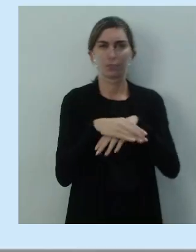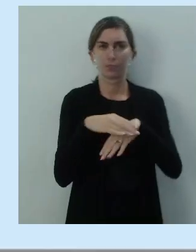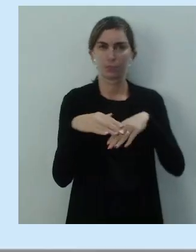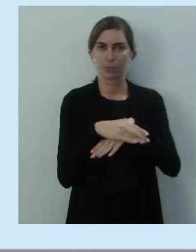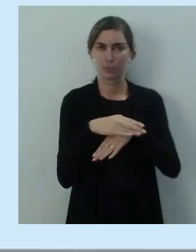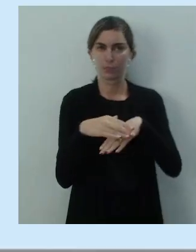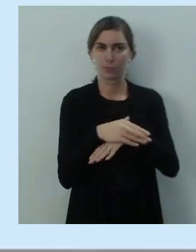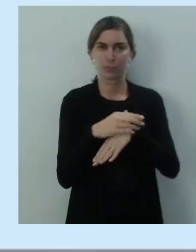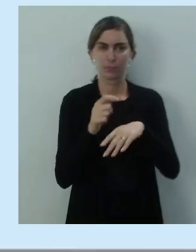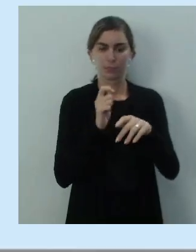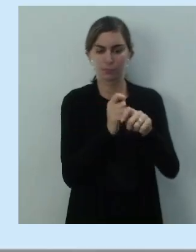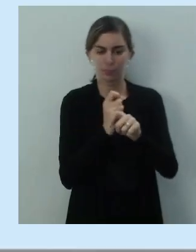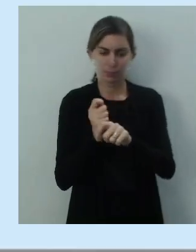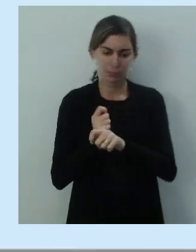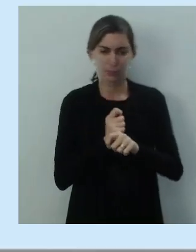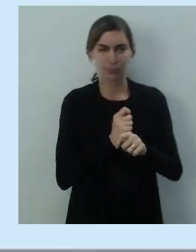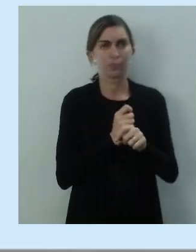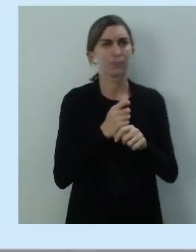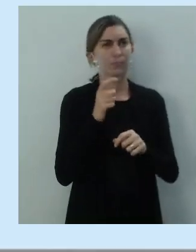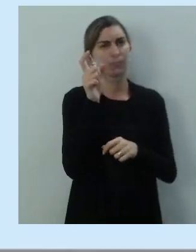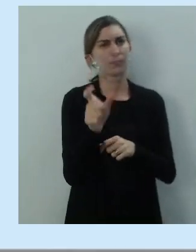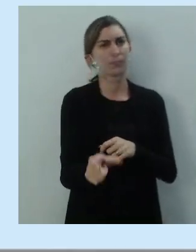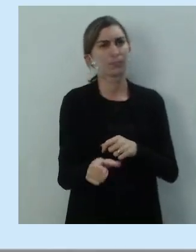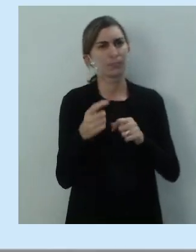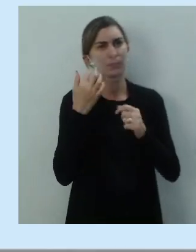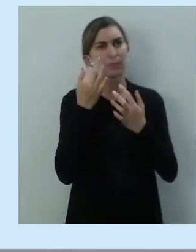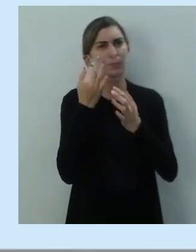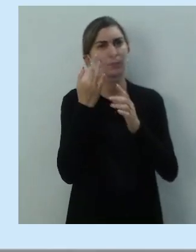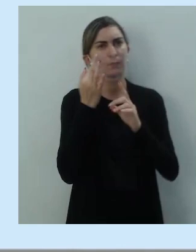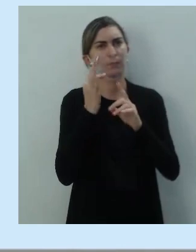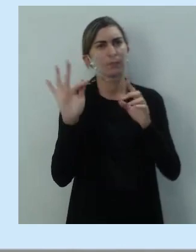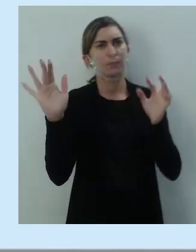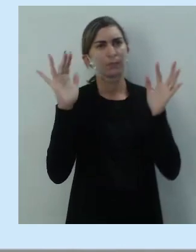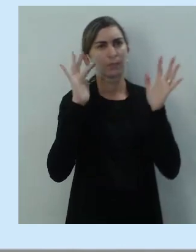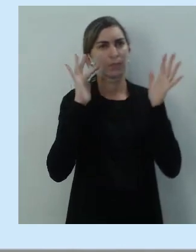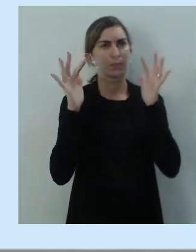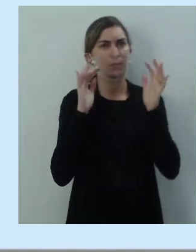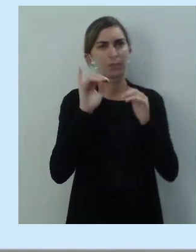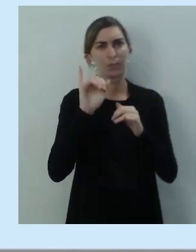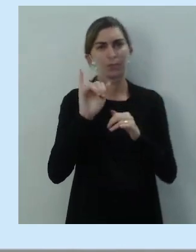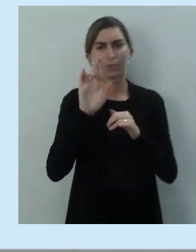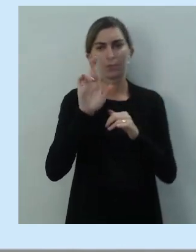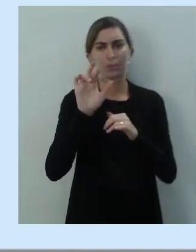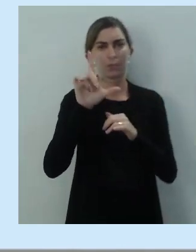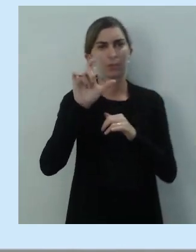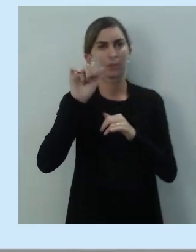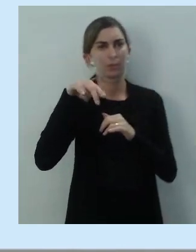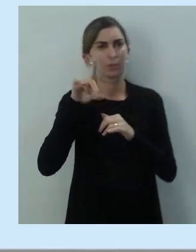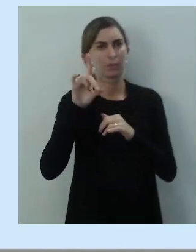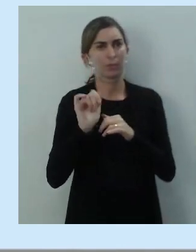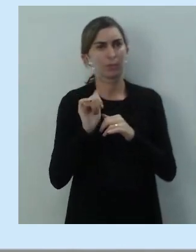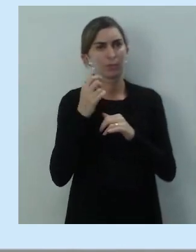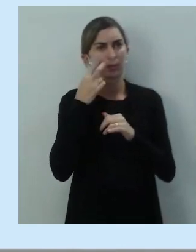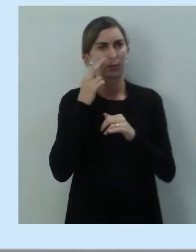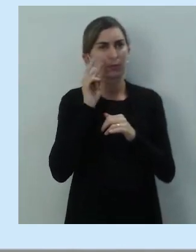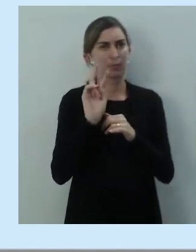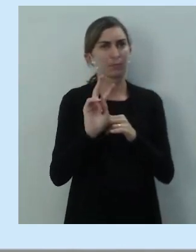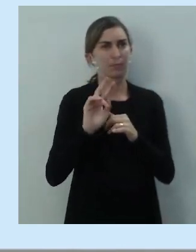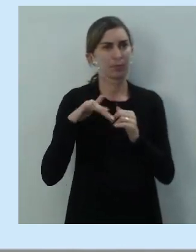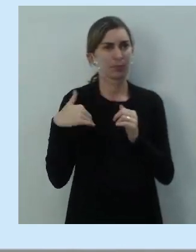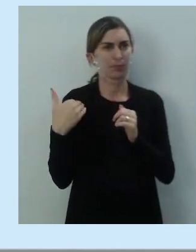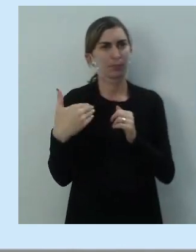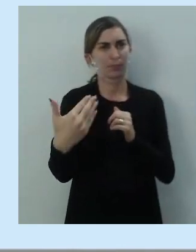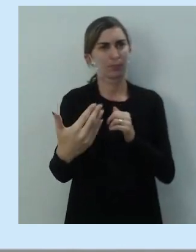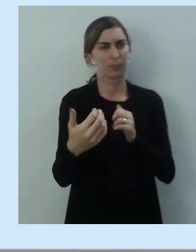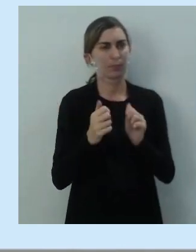Ele é um personagem folclórico aí da Irlanda em um evento que a gente vai ver na sequência. E claro,